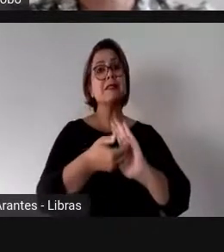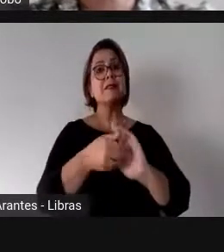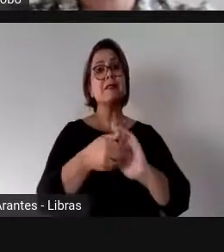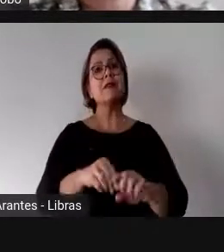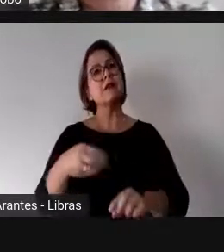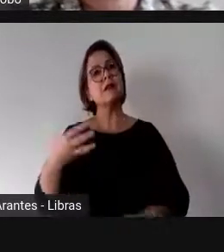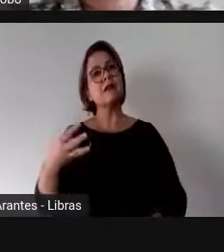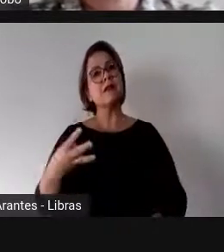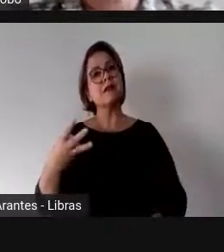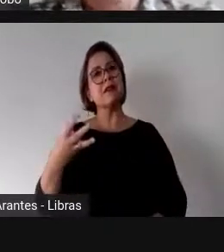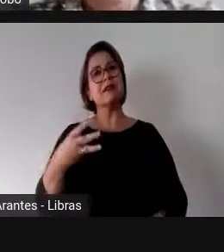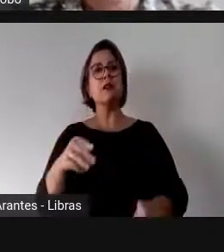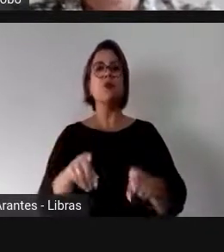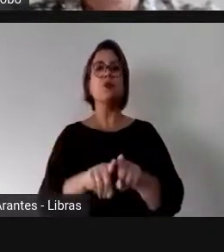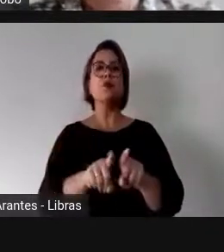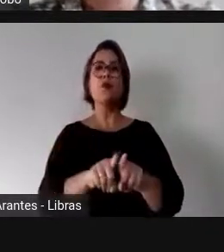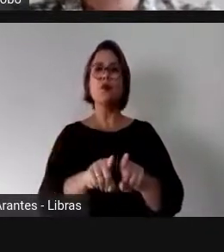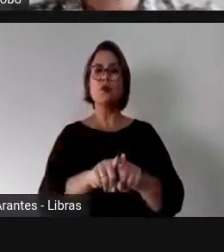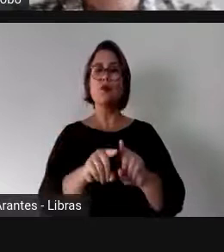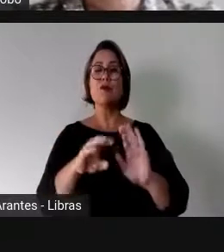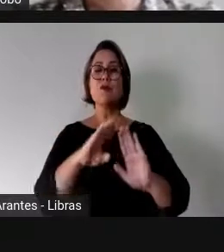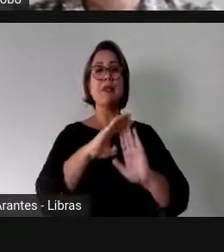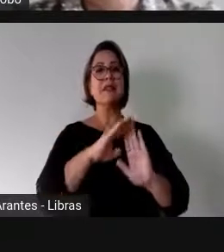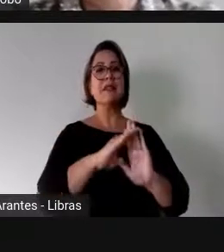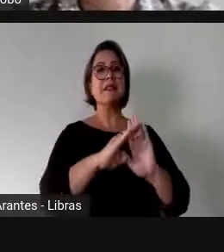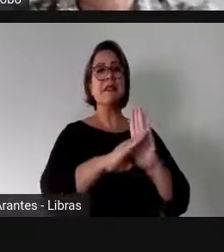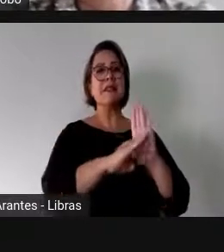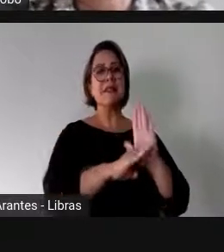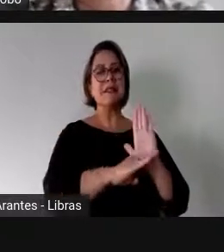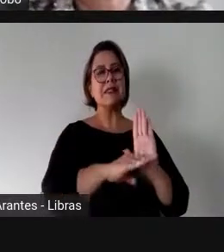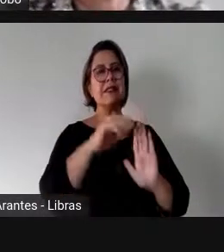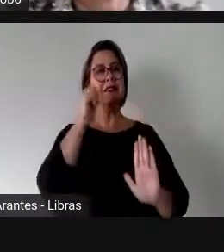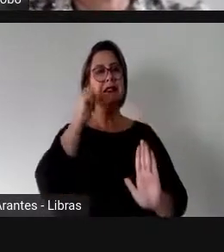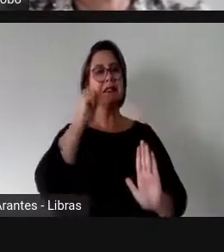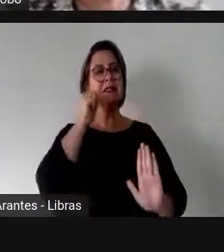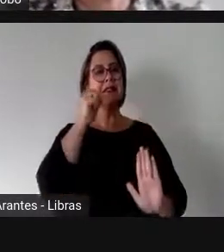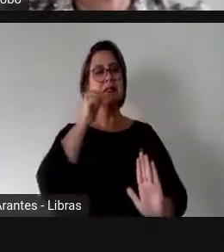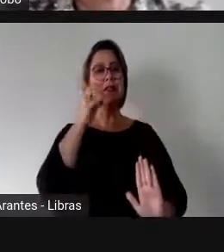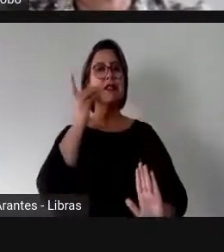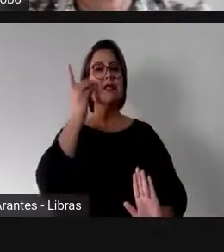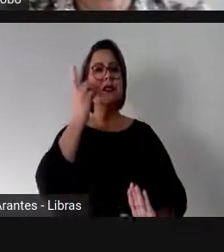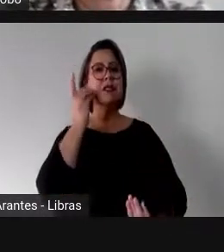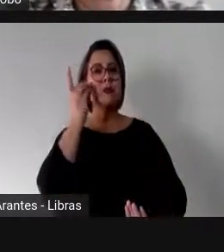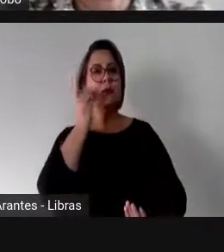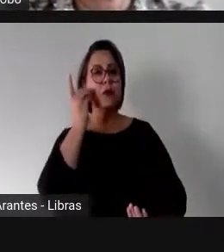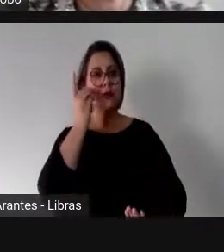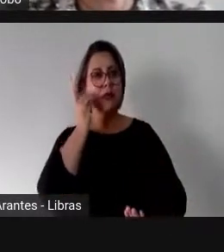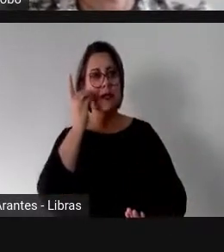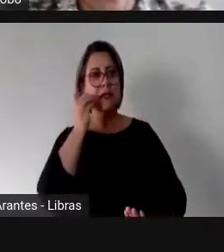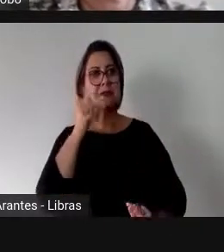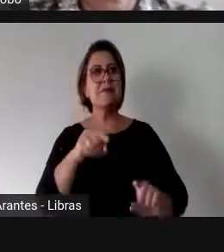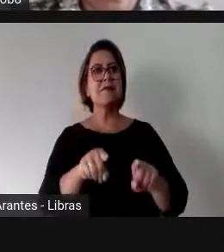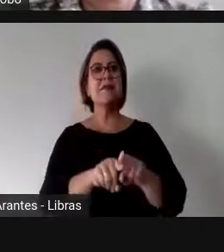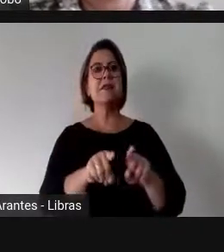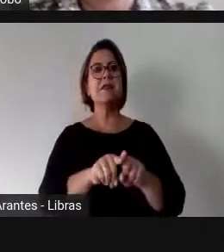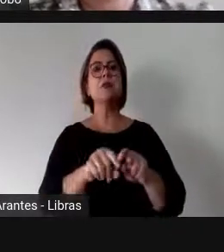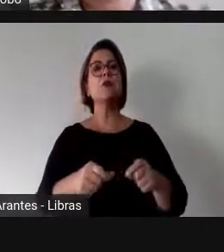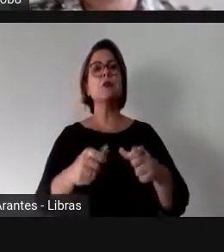organização da pauta feminina, das mulheres, das deputadas e ainda como um espaço